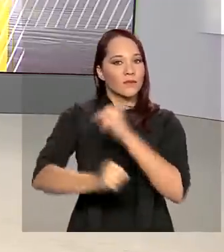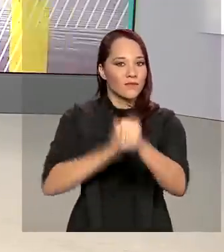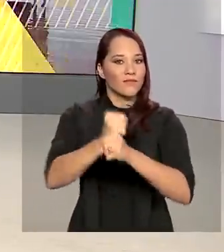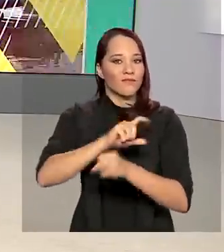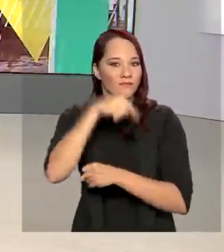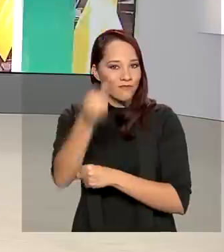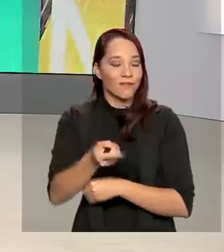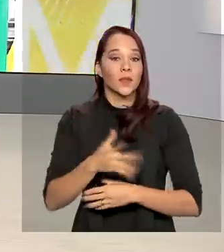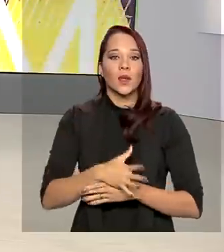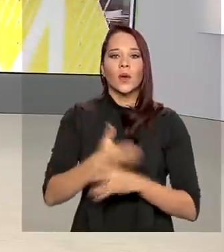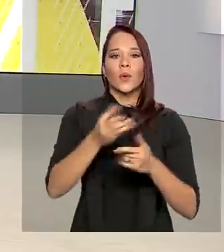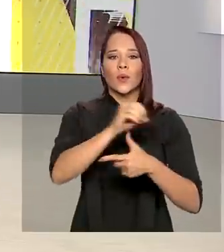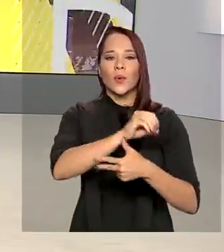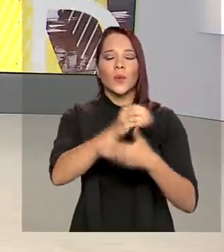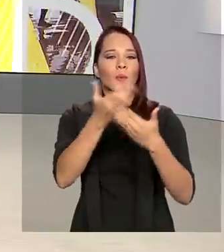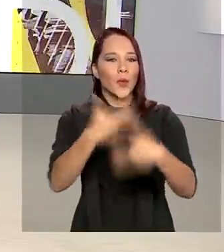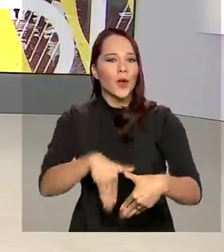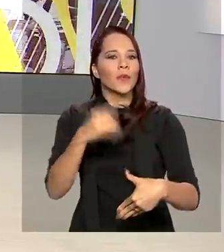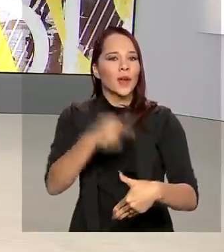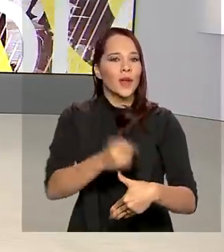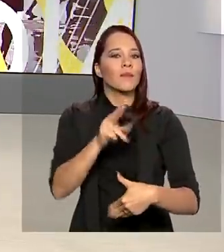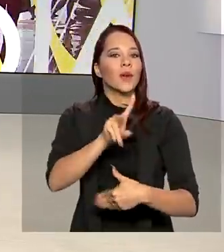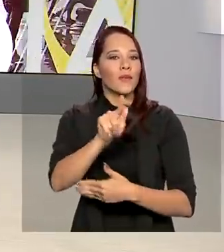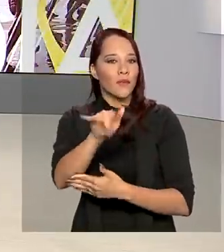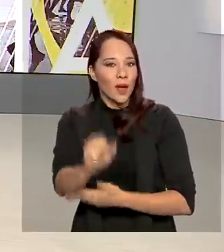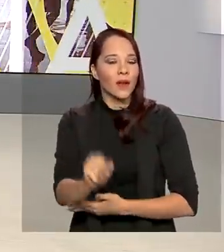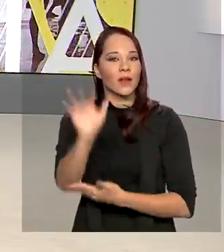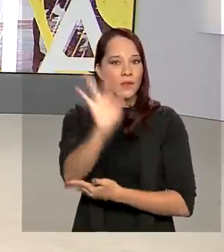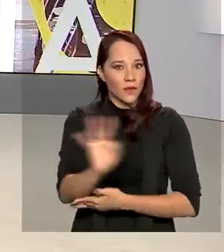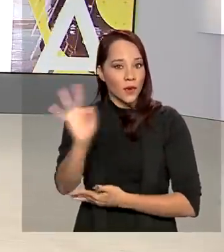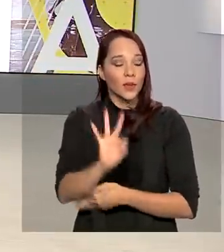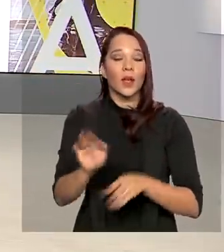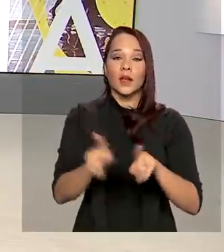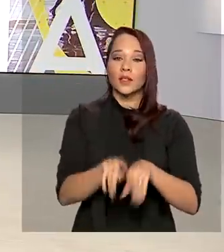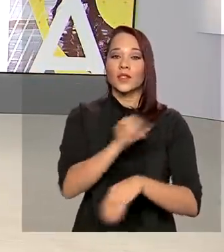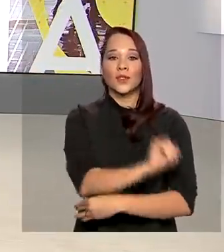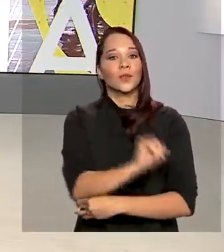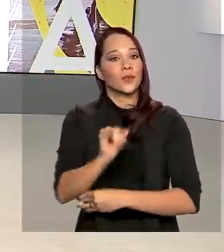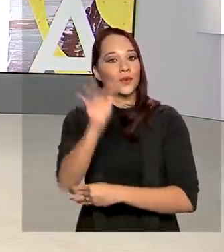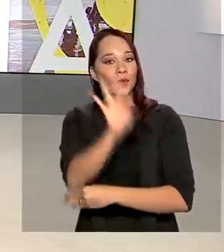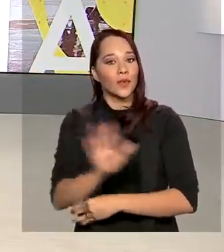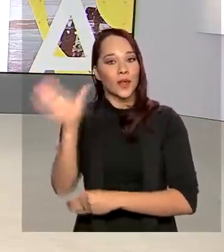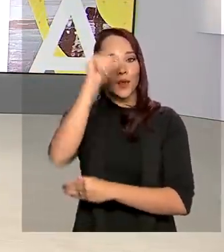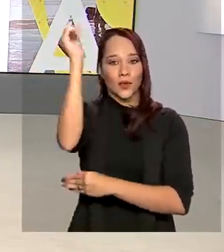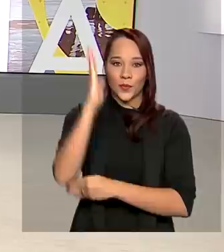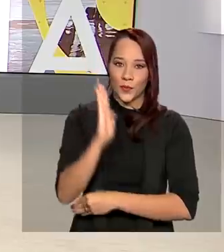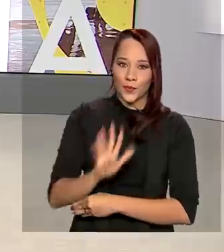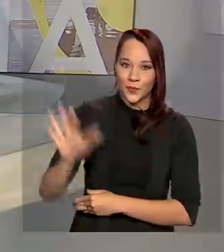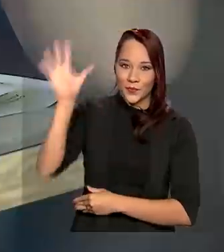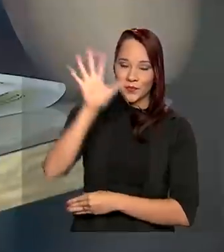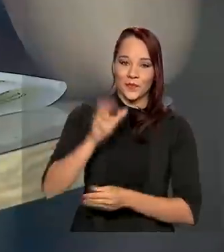O exame é porta de entrada para vagas em universidades e institutos federais de todo o país.